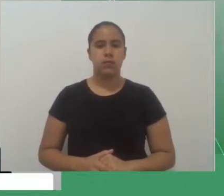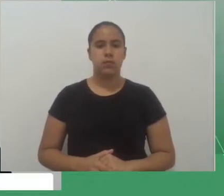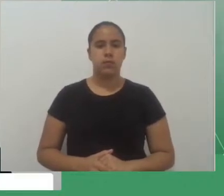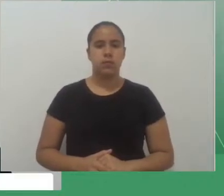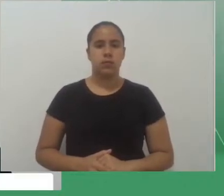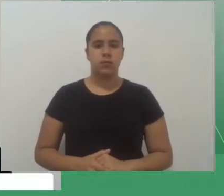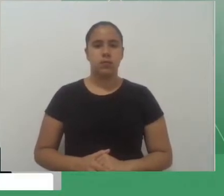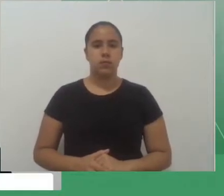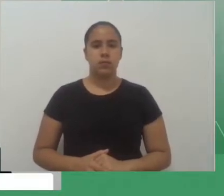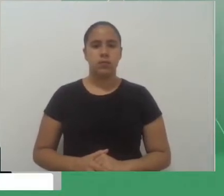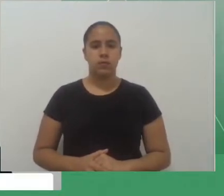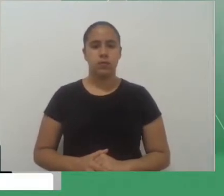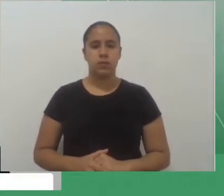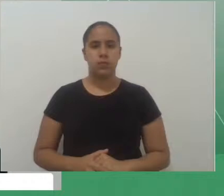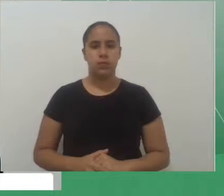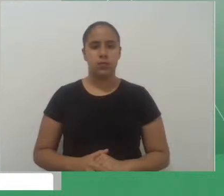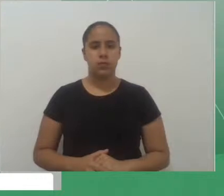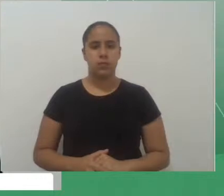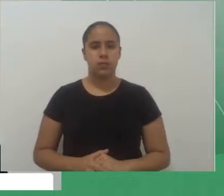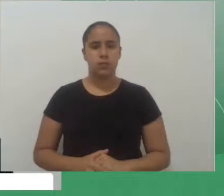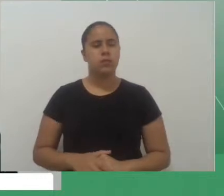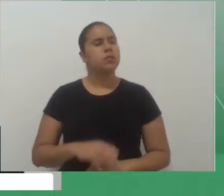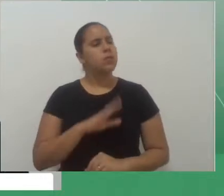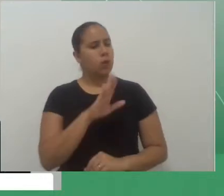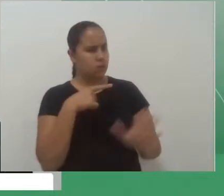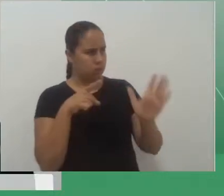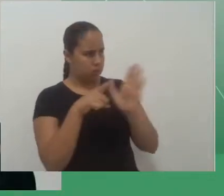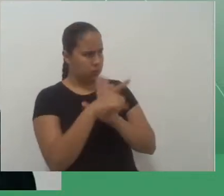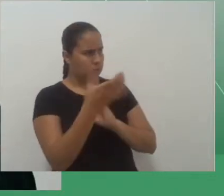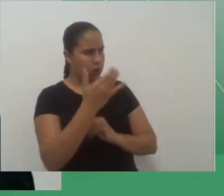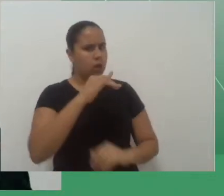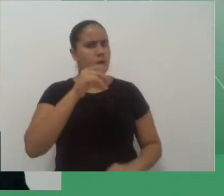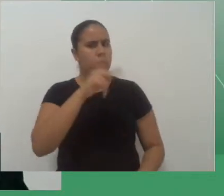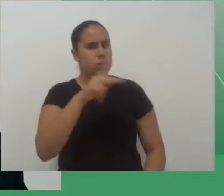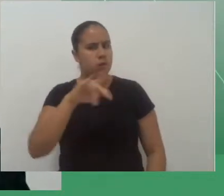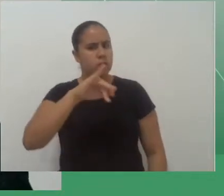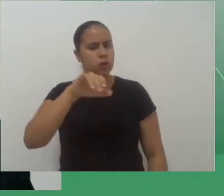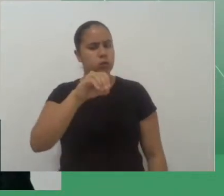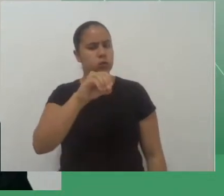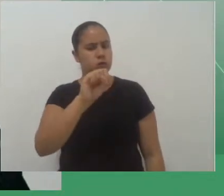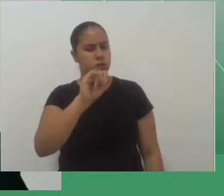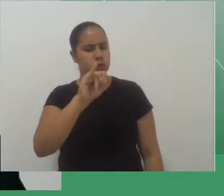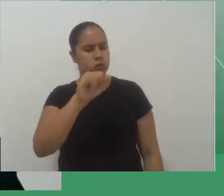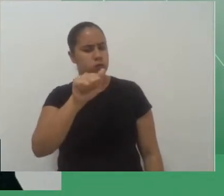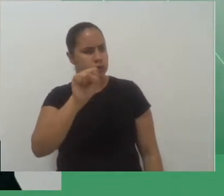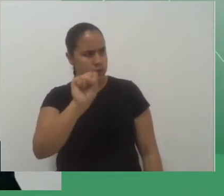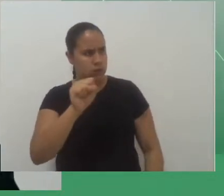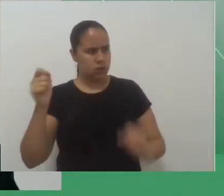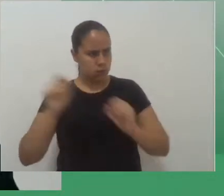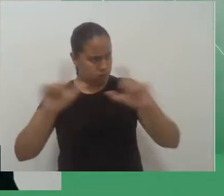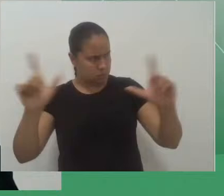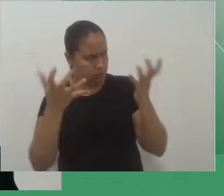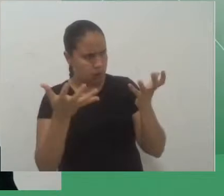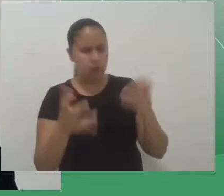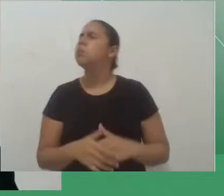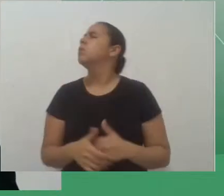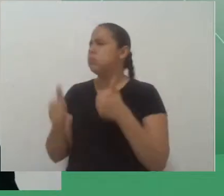Hum. Você gostaria da ajuda do professor Josias para projetar? Oi, professor. Pode projetar, por gentileza.